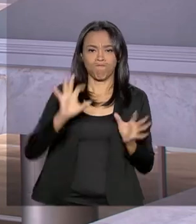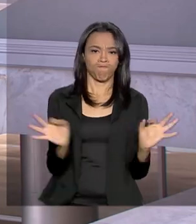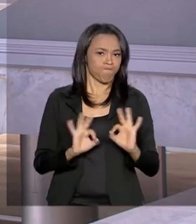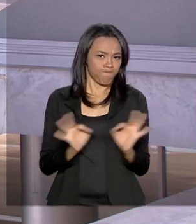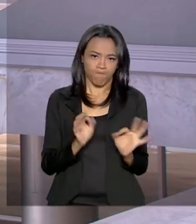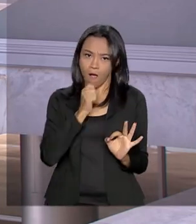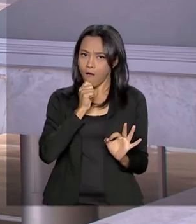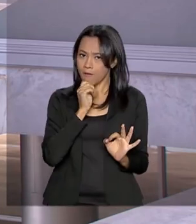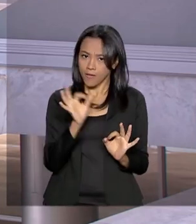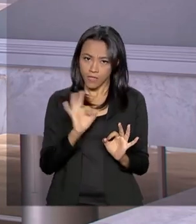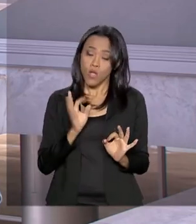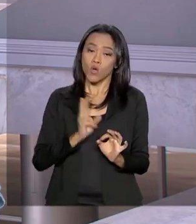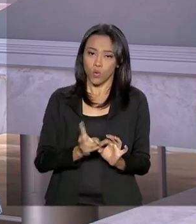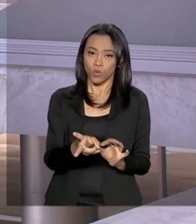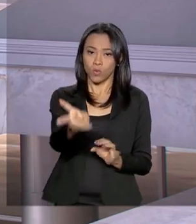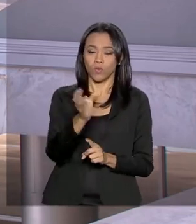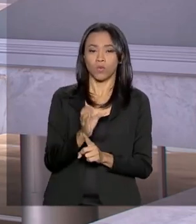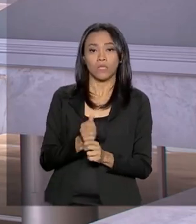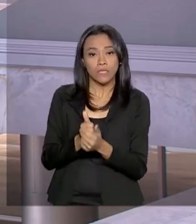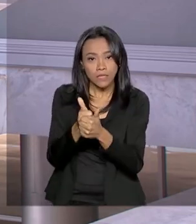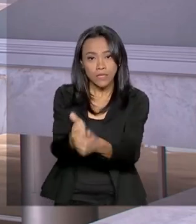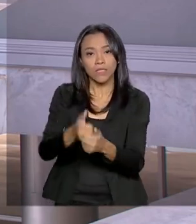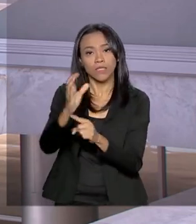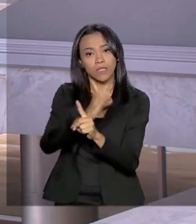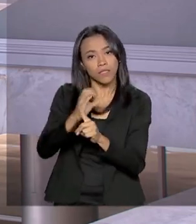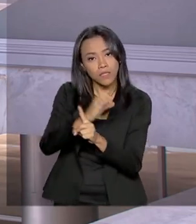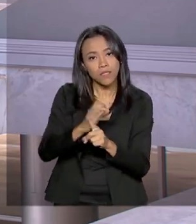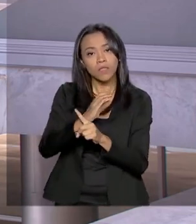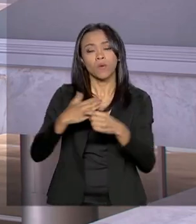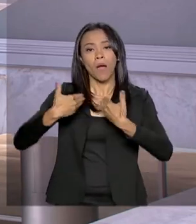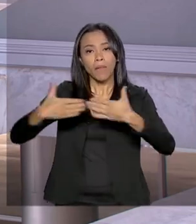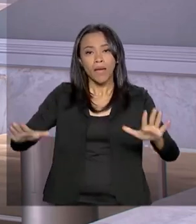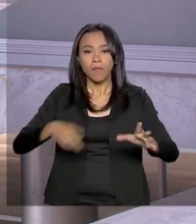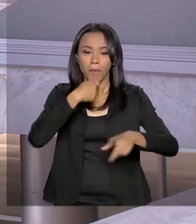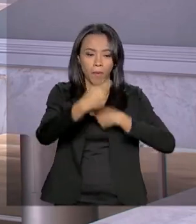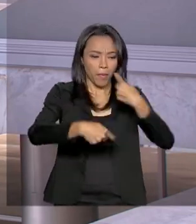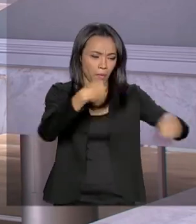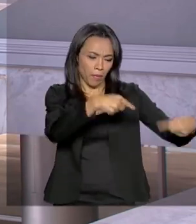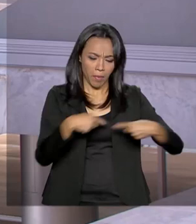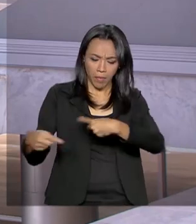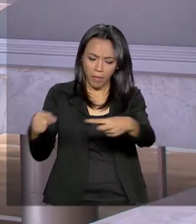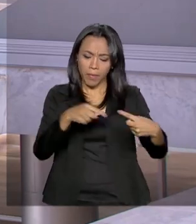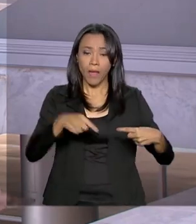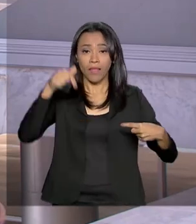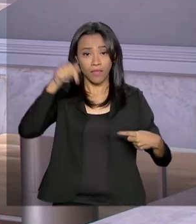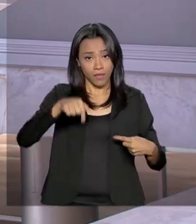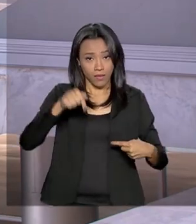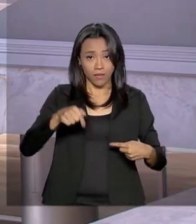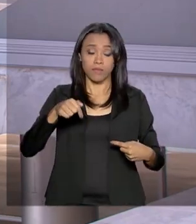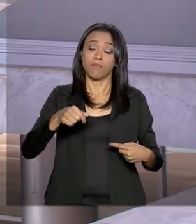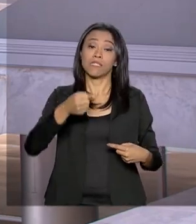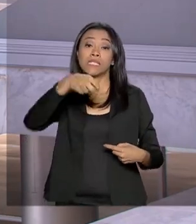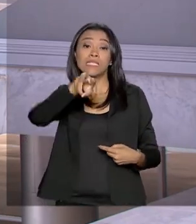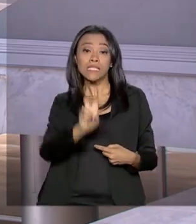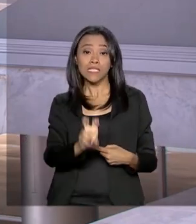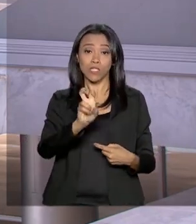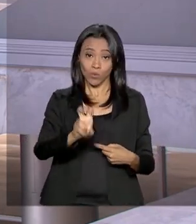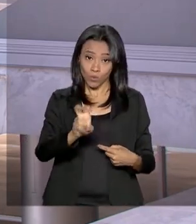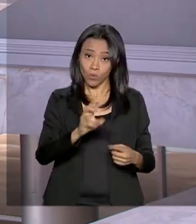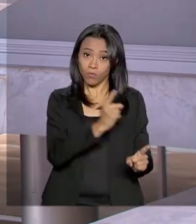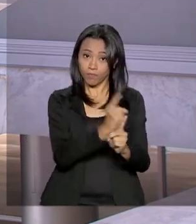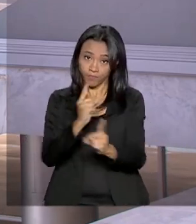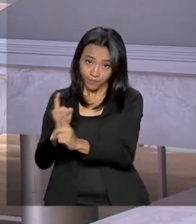continua cumprindo o cronograma com a realização de audiências públicas. Essa semana serão cinco, né, duas delas com a presença do